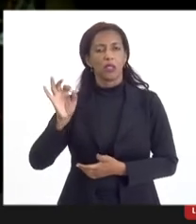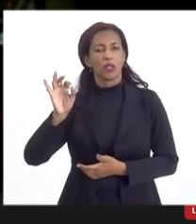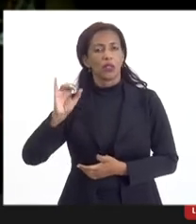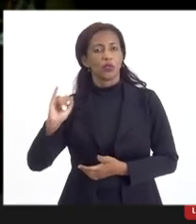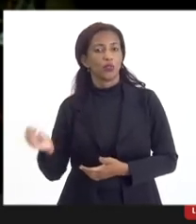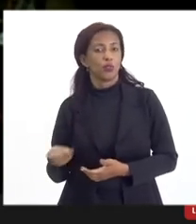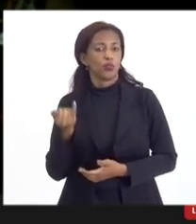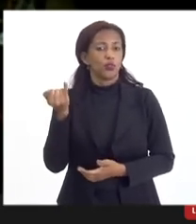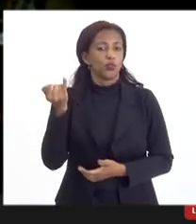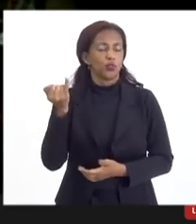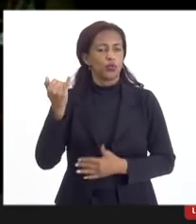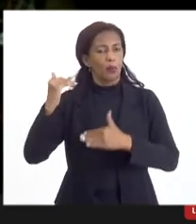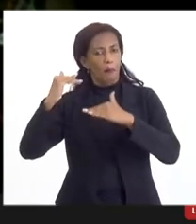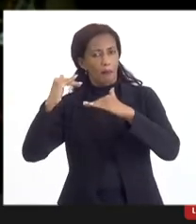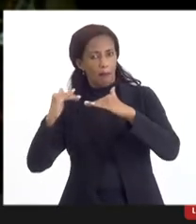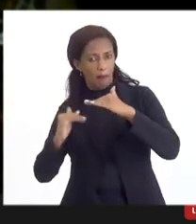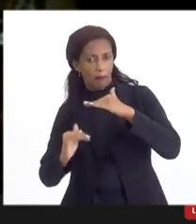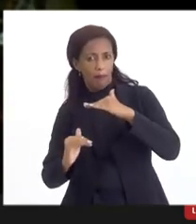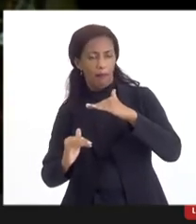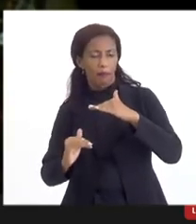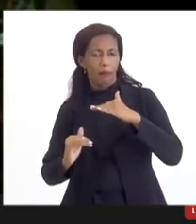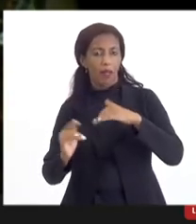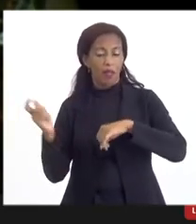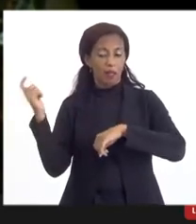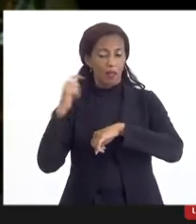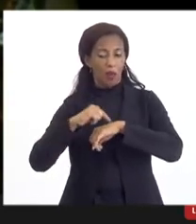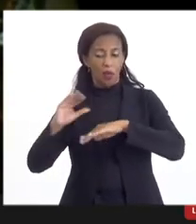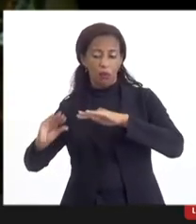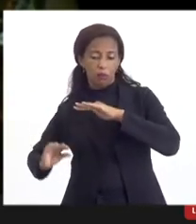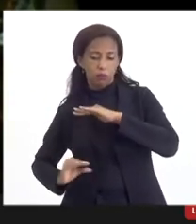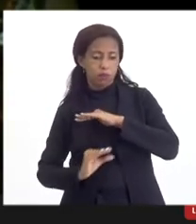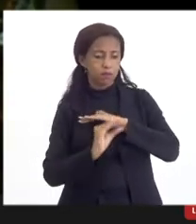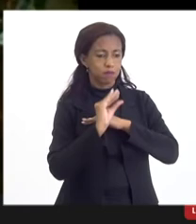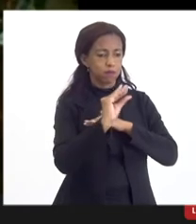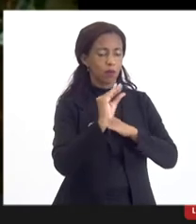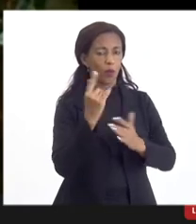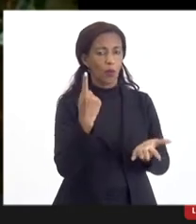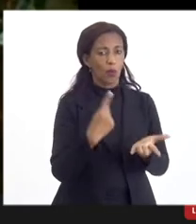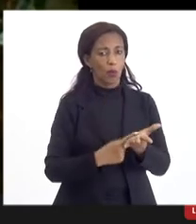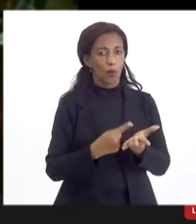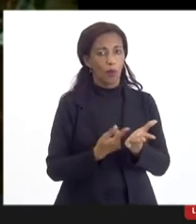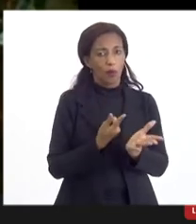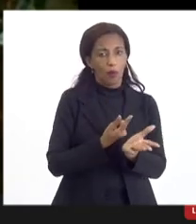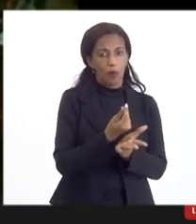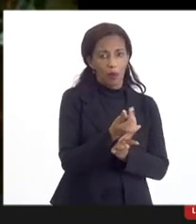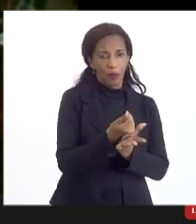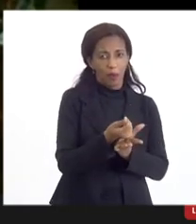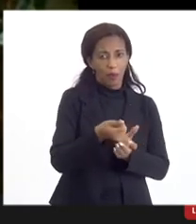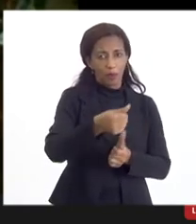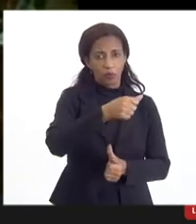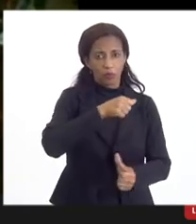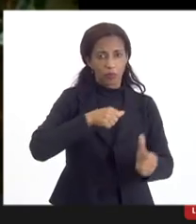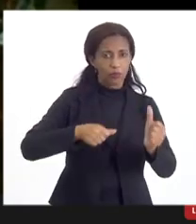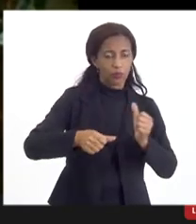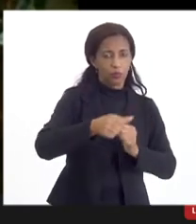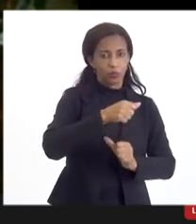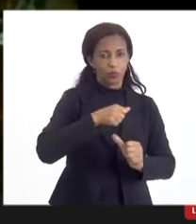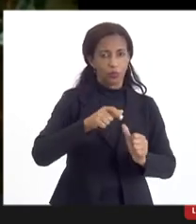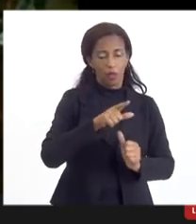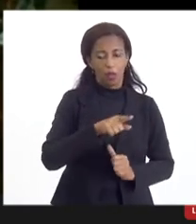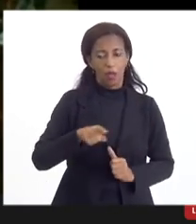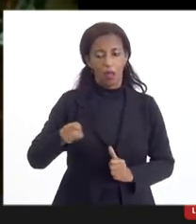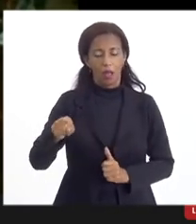conseguir juros mais baixos, na hora que ela joga o compromisso do capital de giro no fornecedor, que não tem